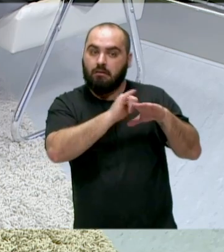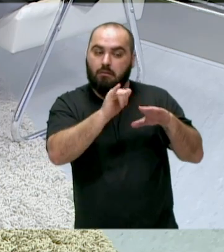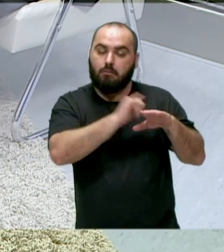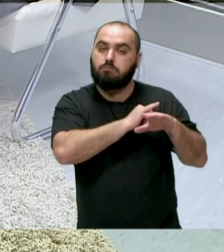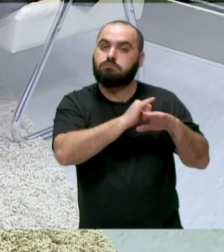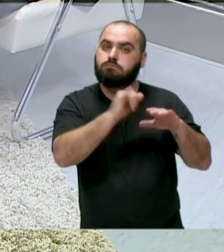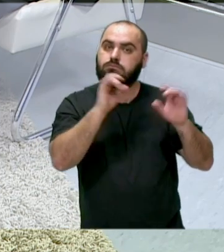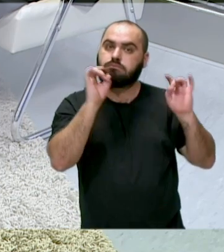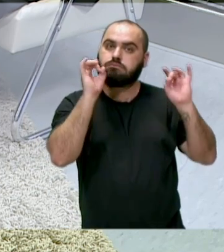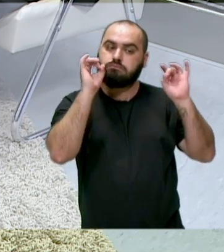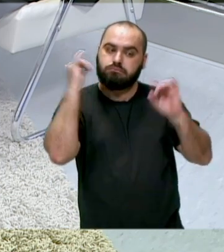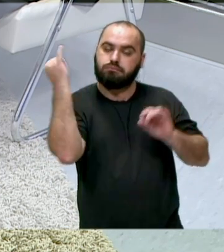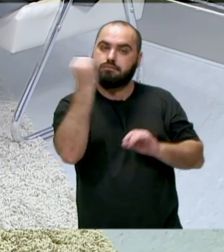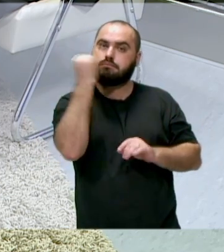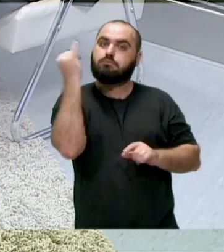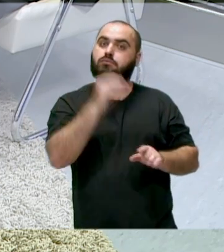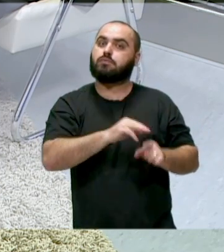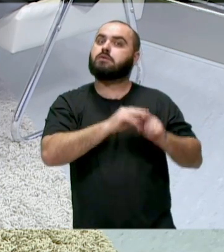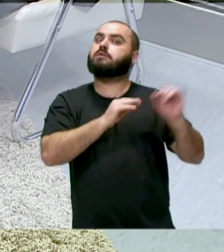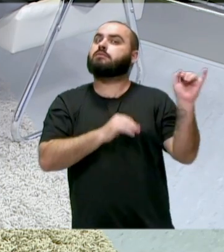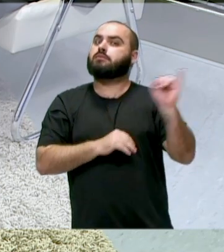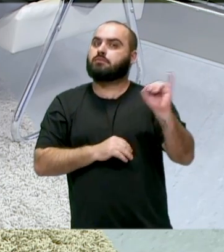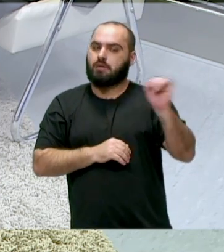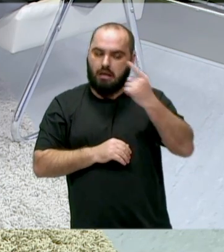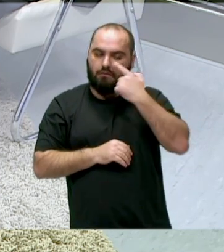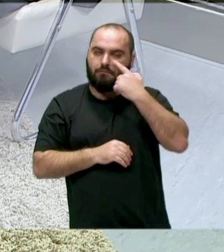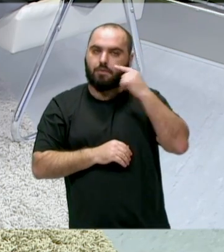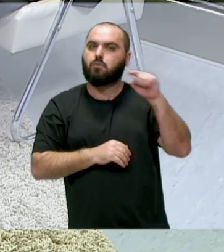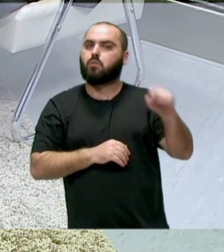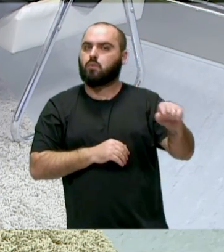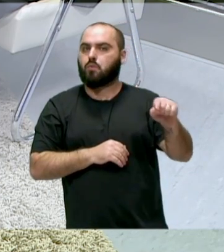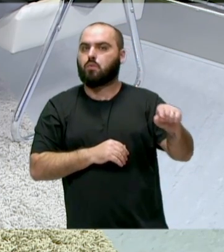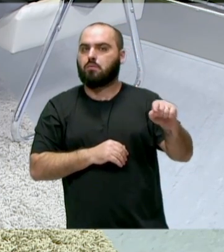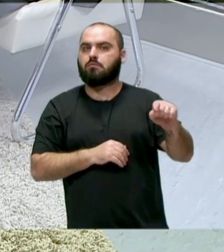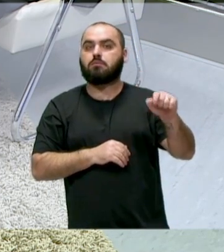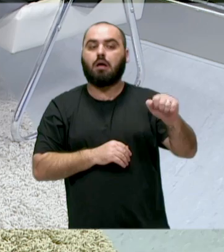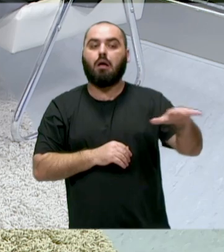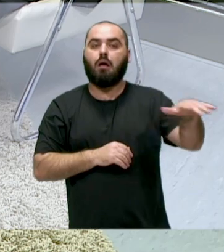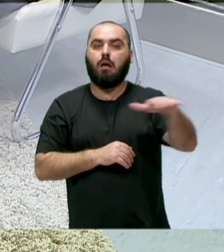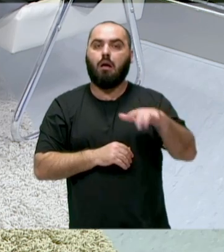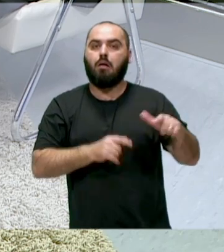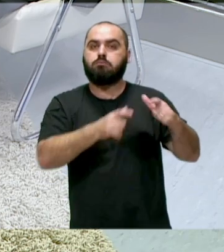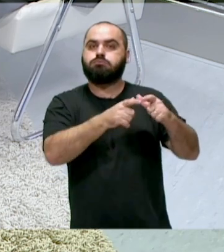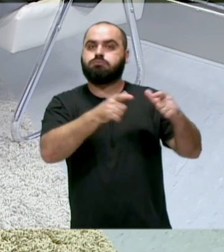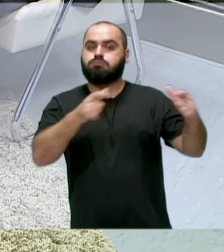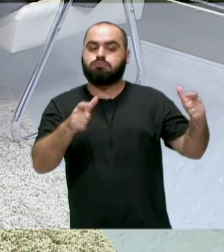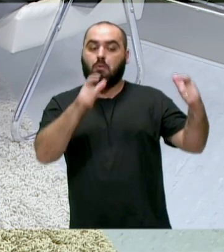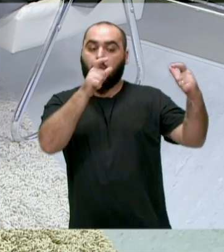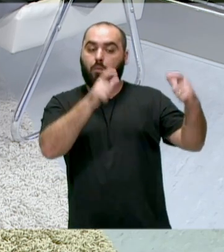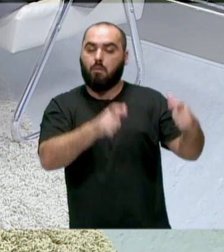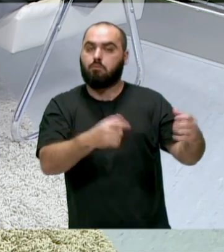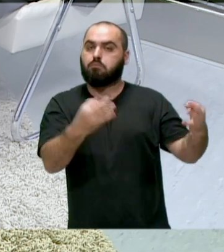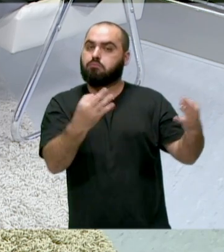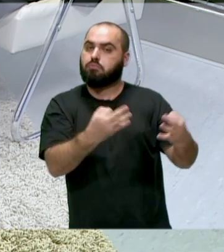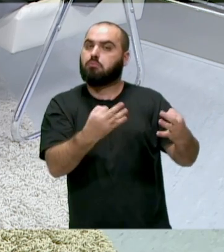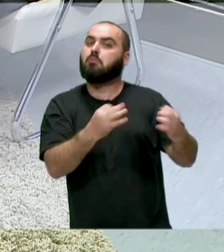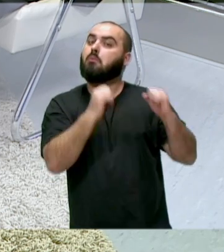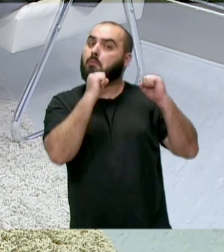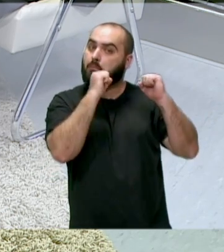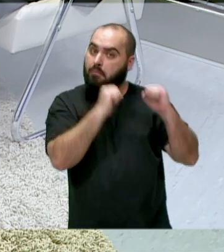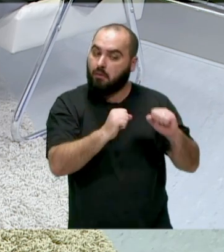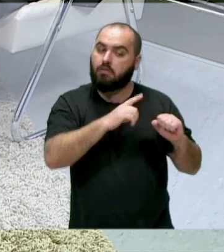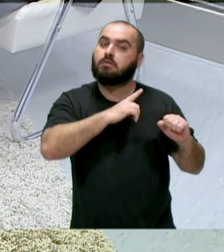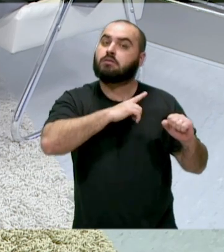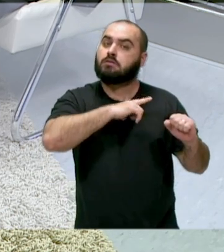cidade, é mais de uma, mas a gente deu ênfase nesse pátio ao lado do Centro Eventos, são áreas amplas, bem localizadas, que podem, com potencial